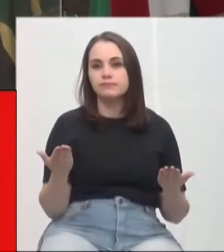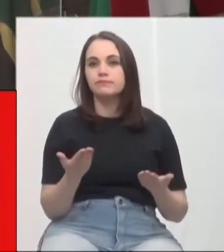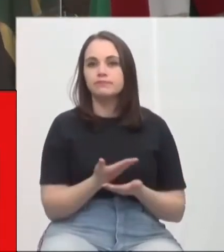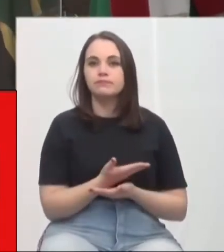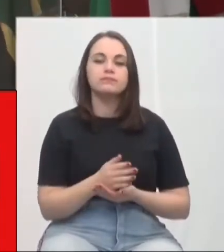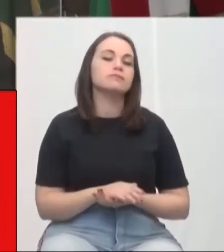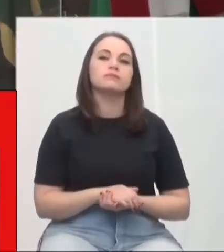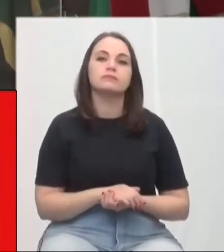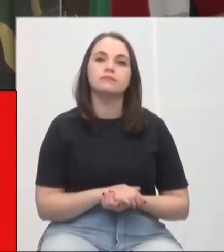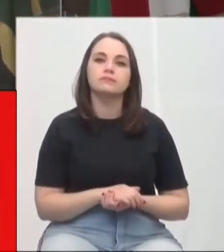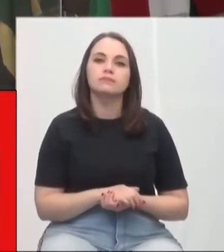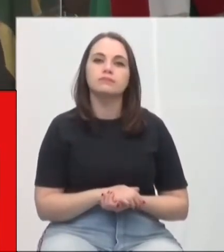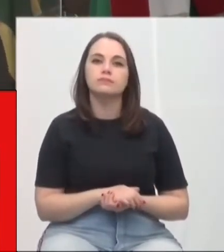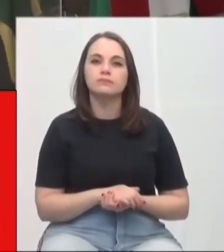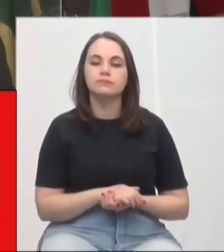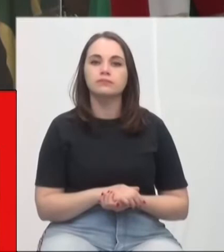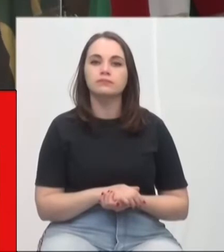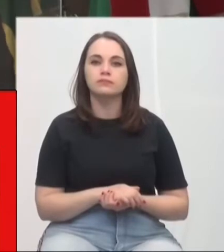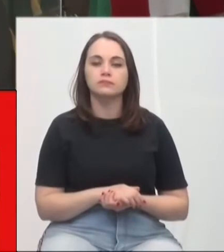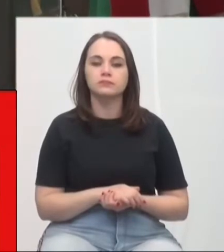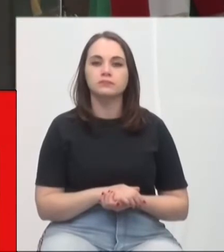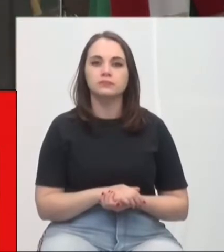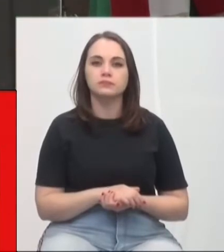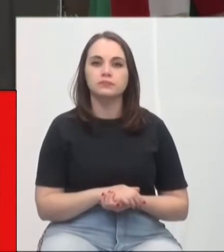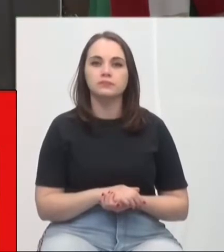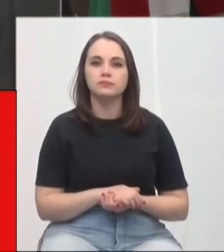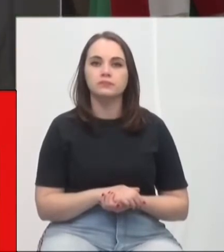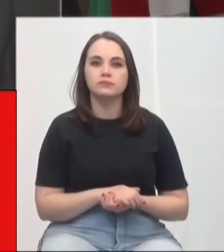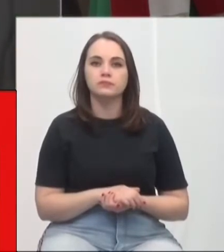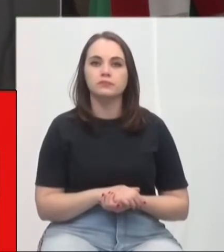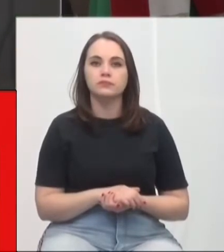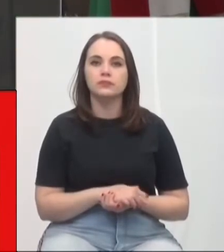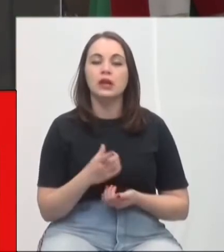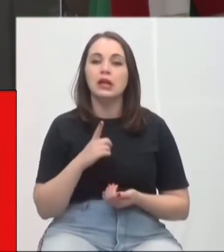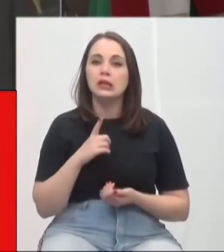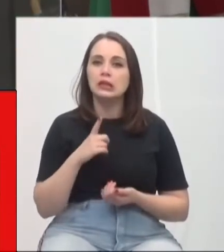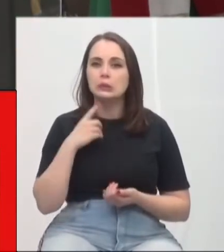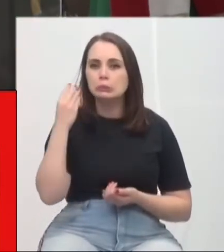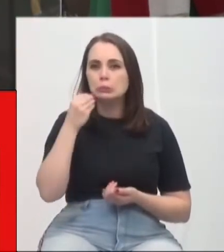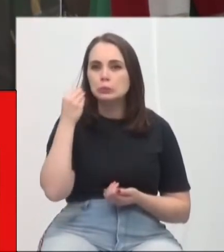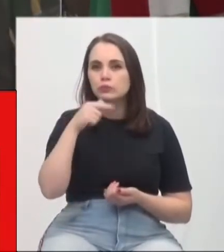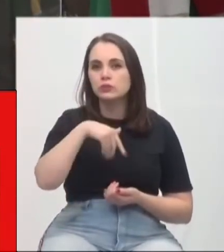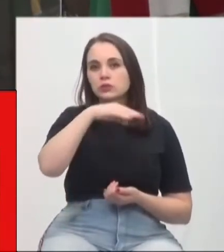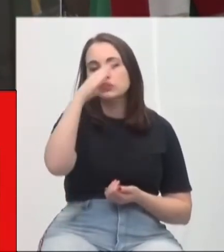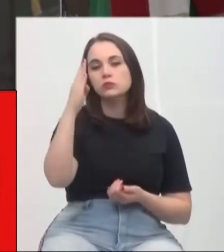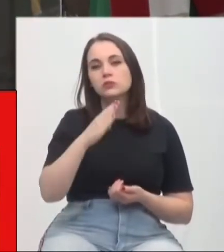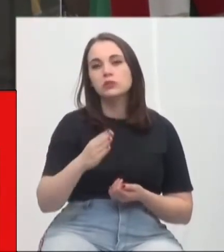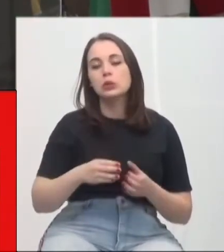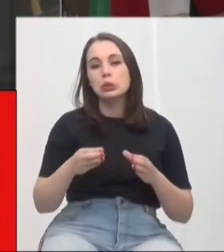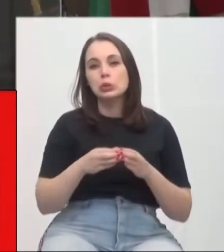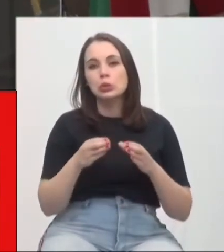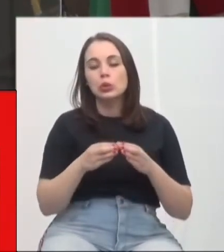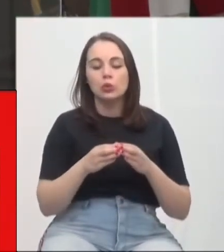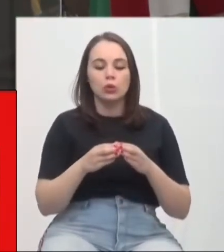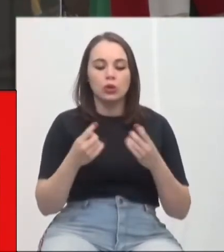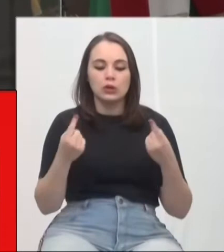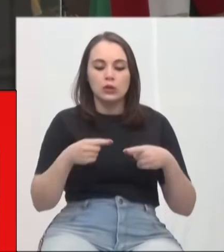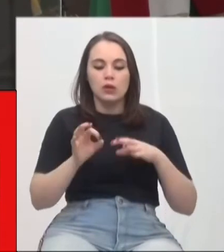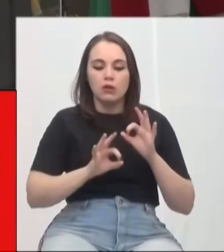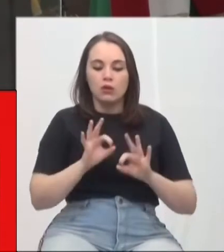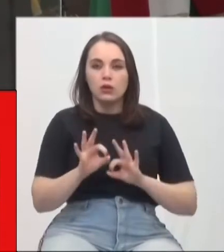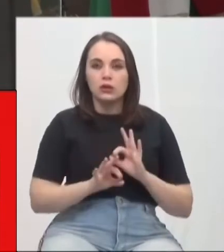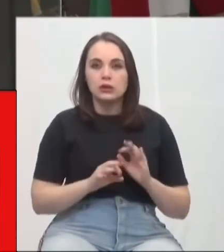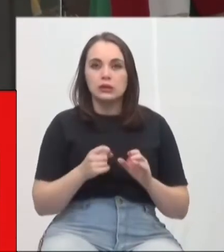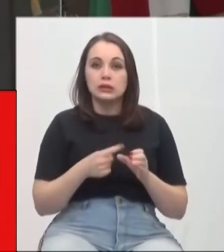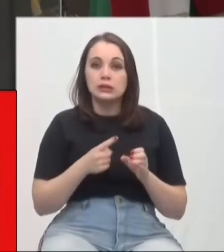contratado, seja ela qual empresa for. A gente tem uma grande experiência no Brasil de comitês de resolução de disputa, que foi no